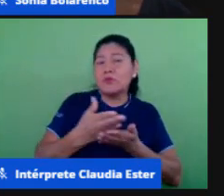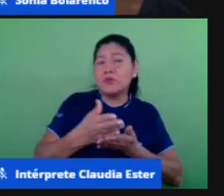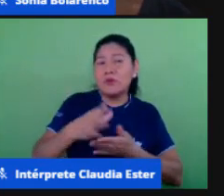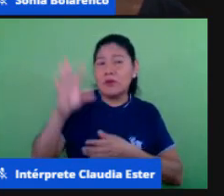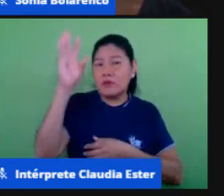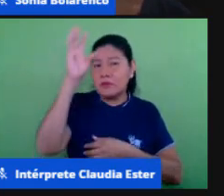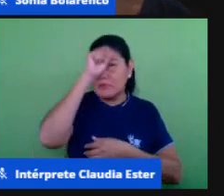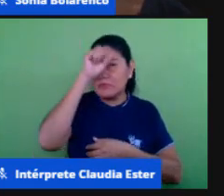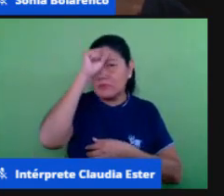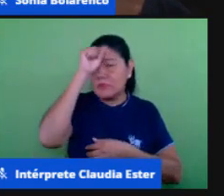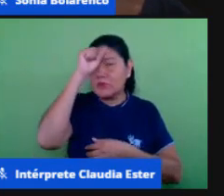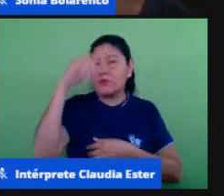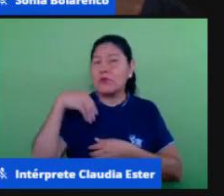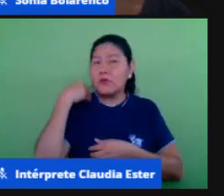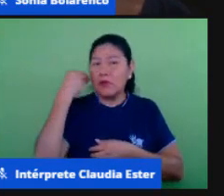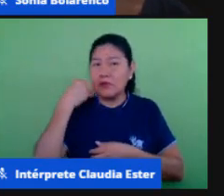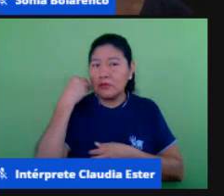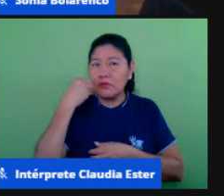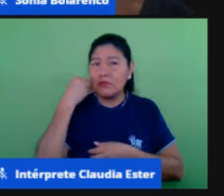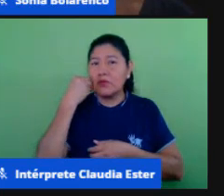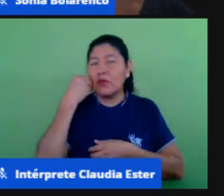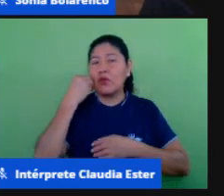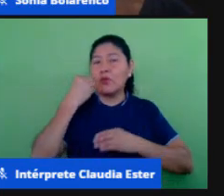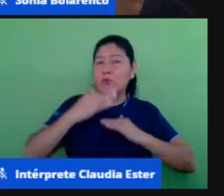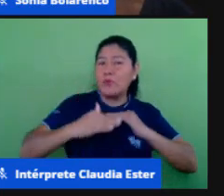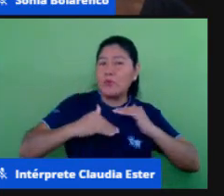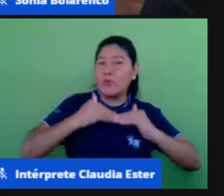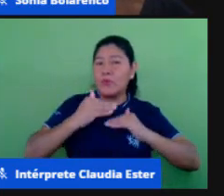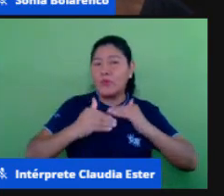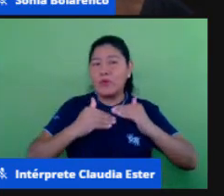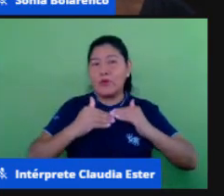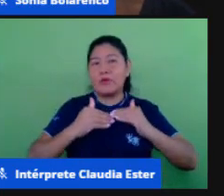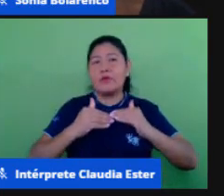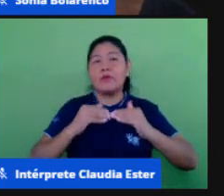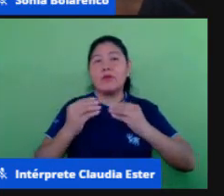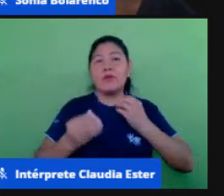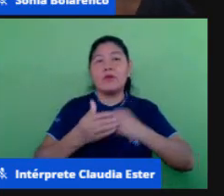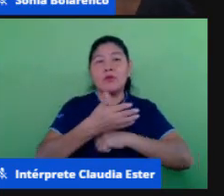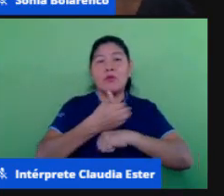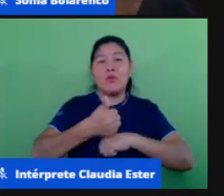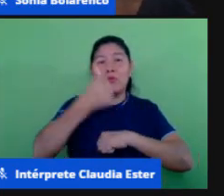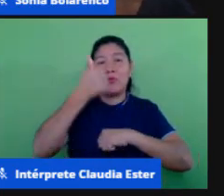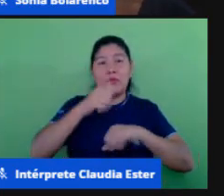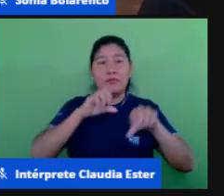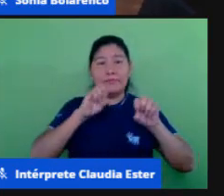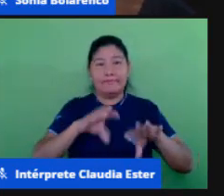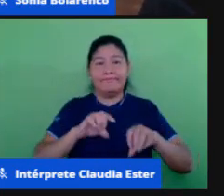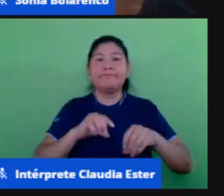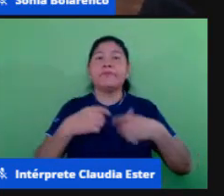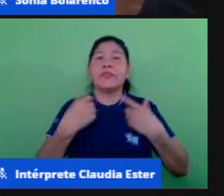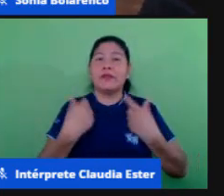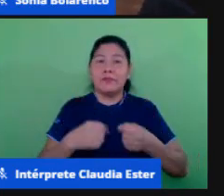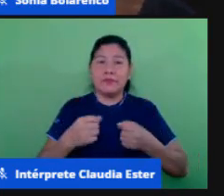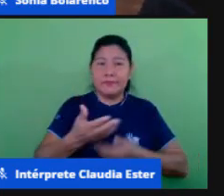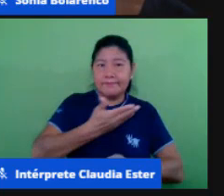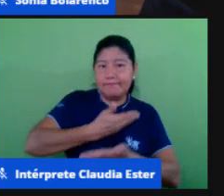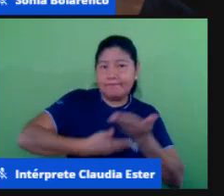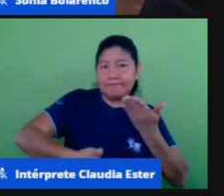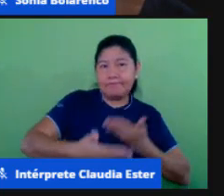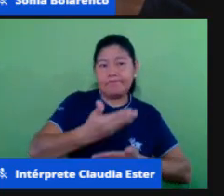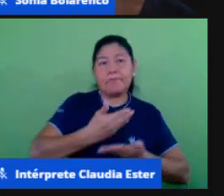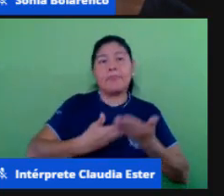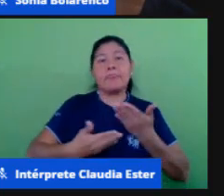já há mais de 30 minutos e aqui é que é o sentido de interação né pessoas em